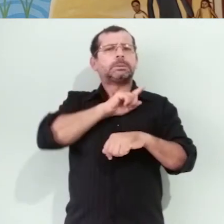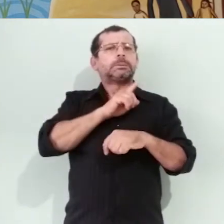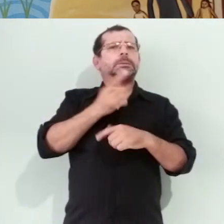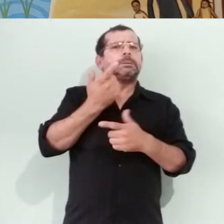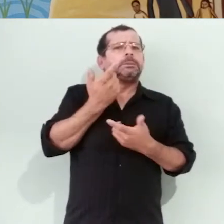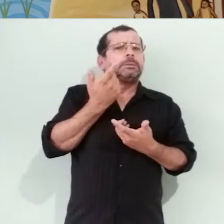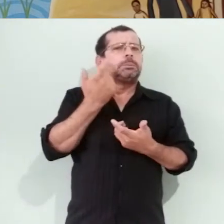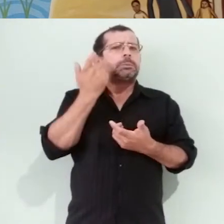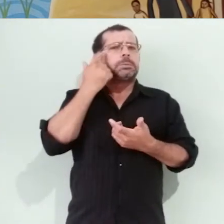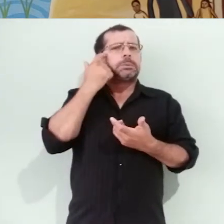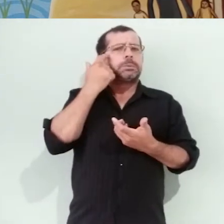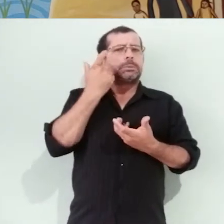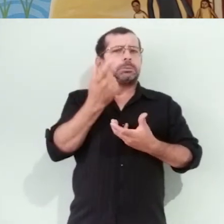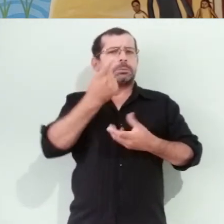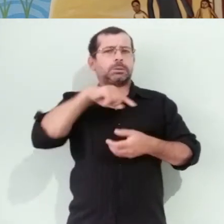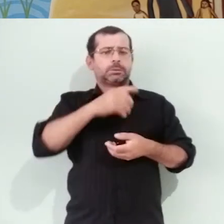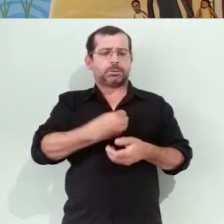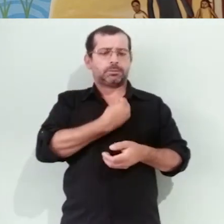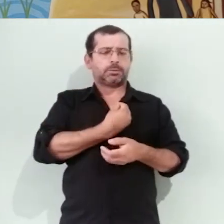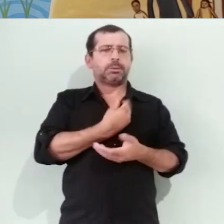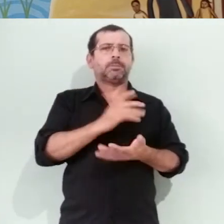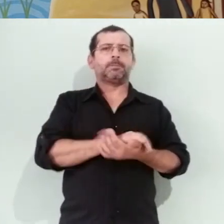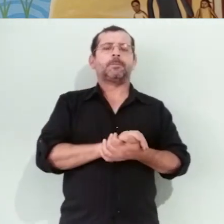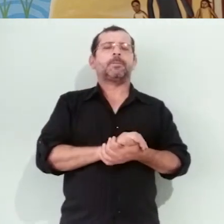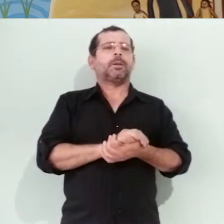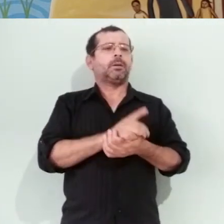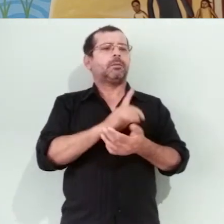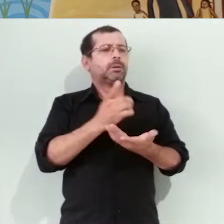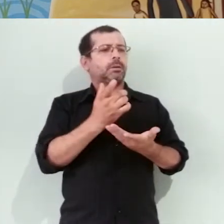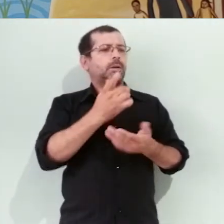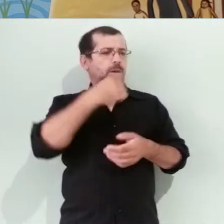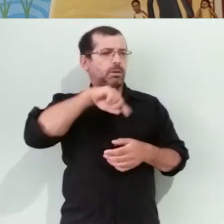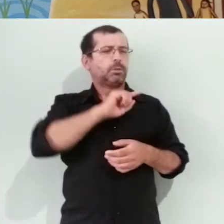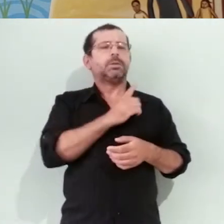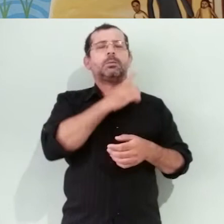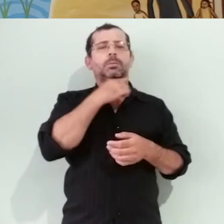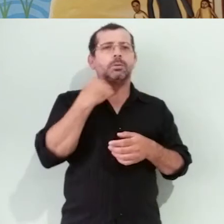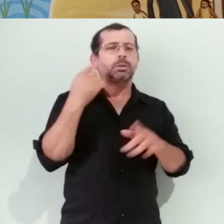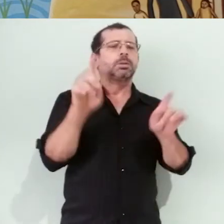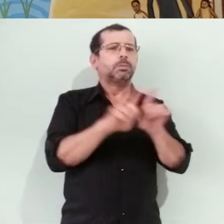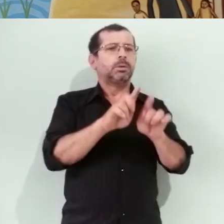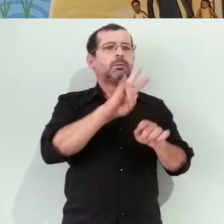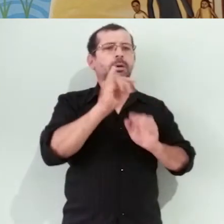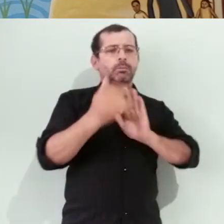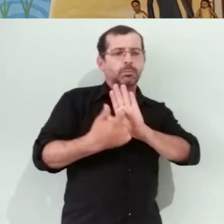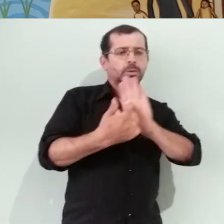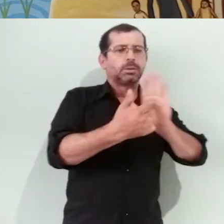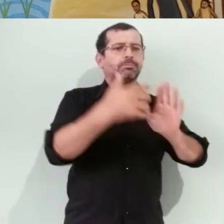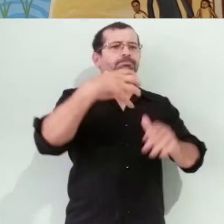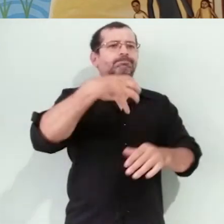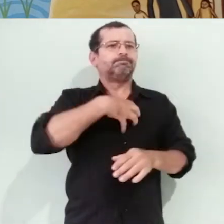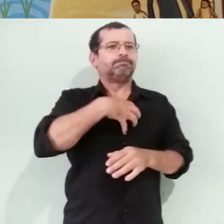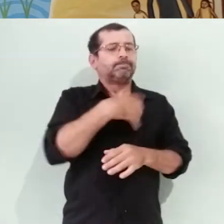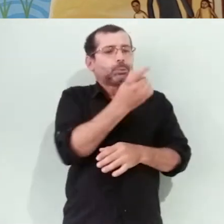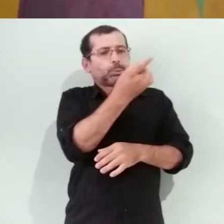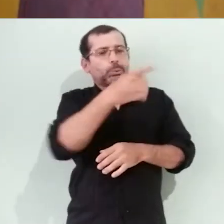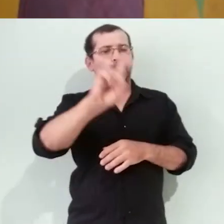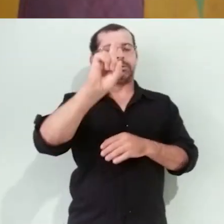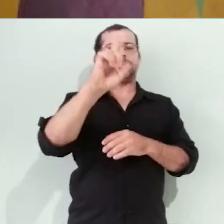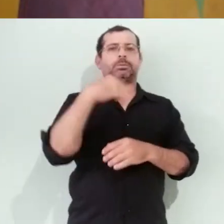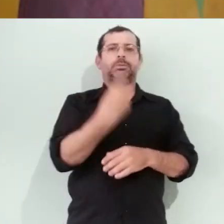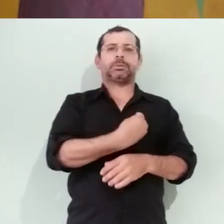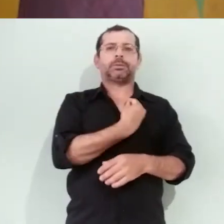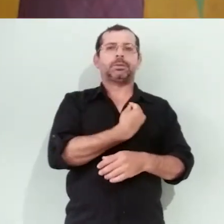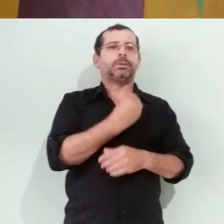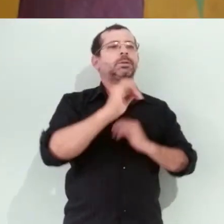Afinal de contas, a nossa morte vai dar um sentido útil para toda a nossa vida. E